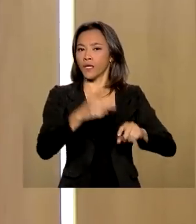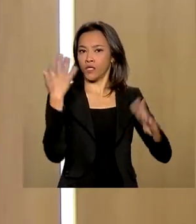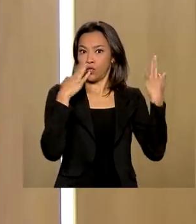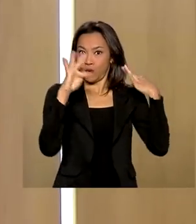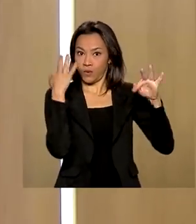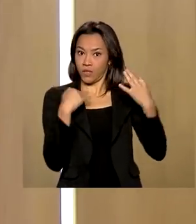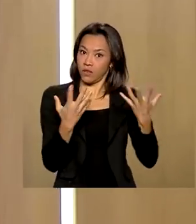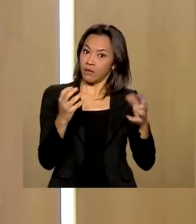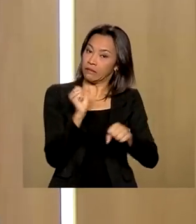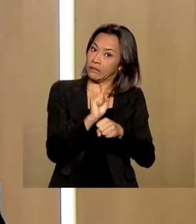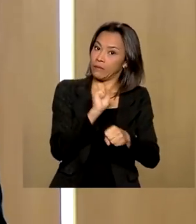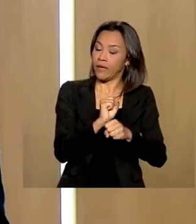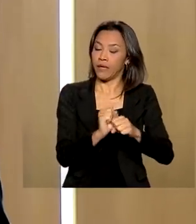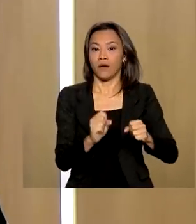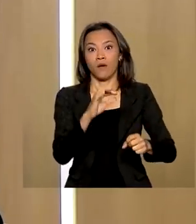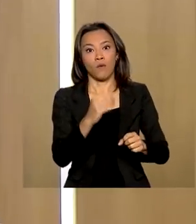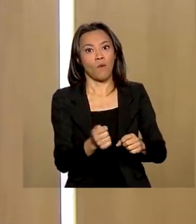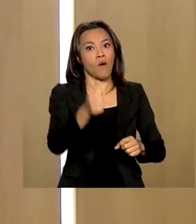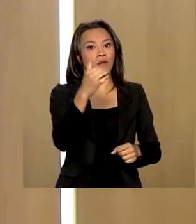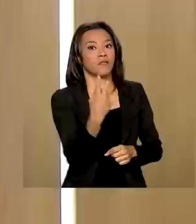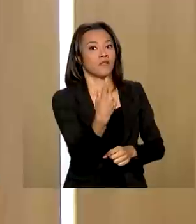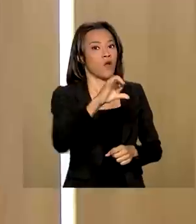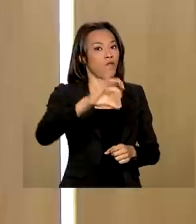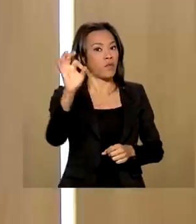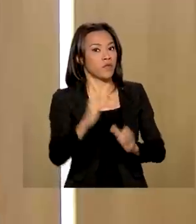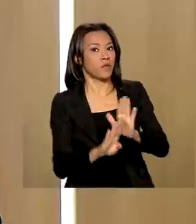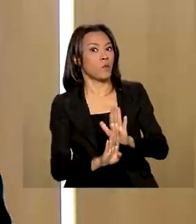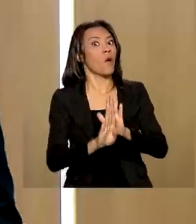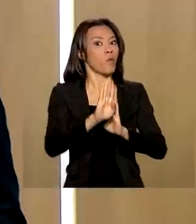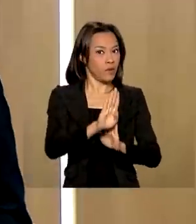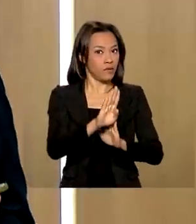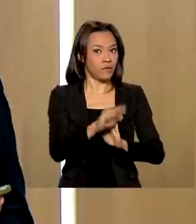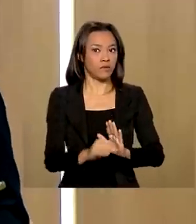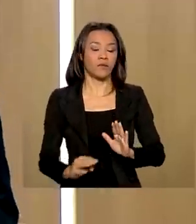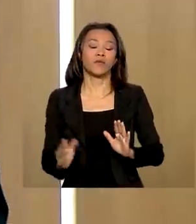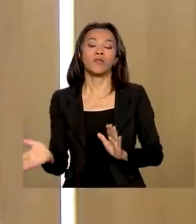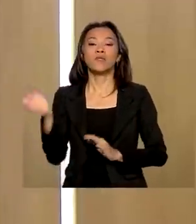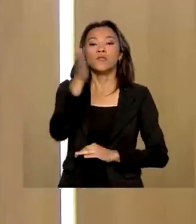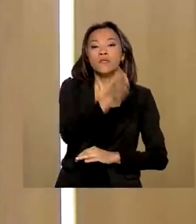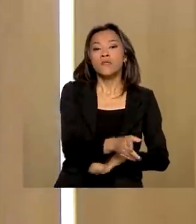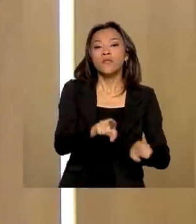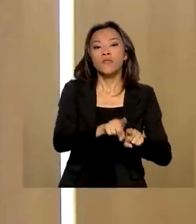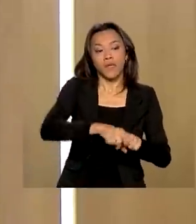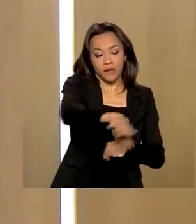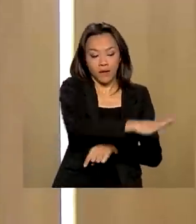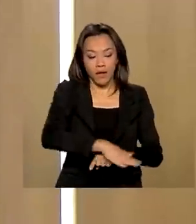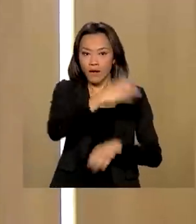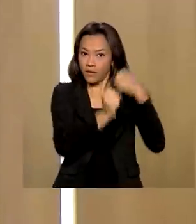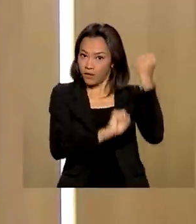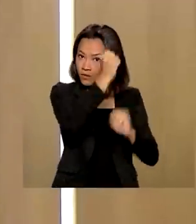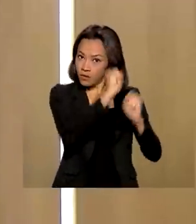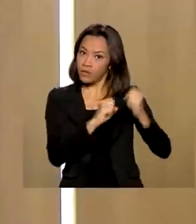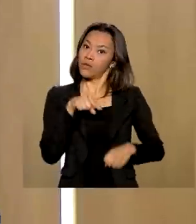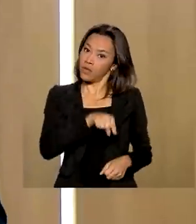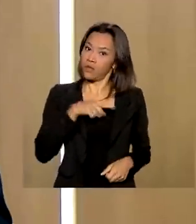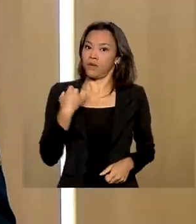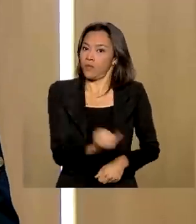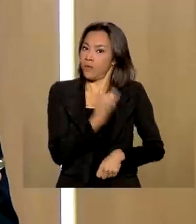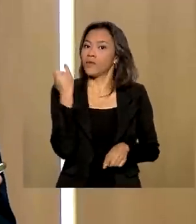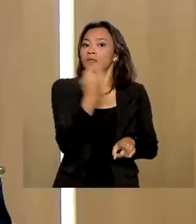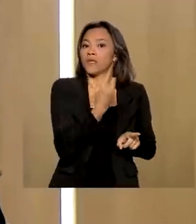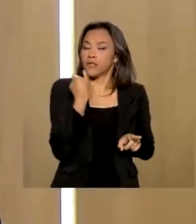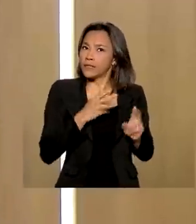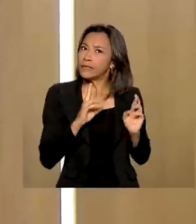um crescimento de quase 19% até o final do ano. E também para o setor industrial, que é muito importante e que